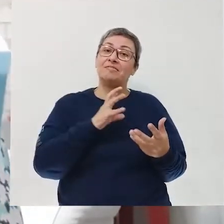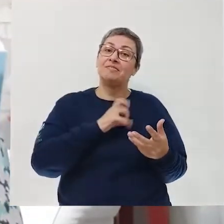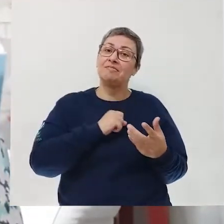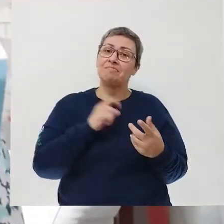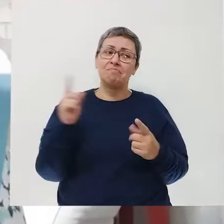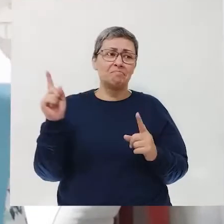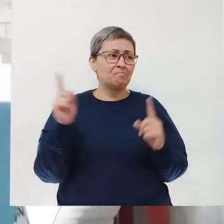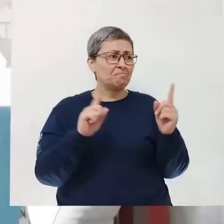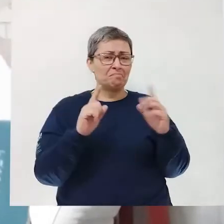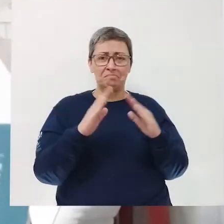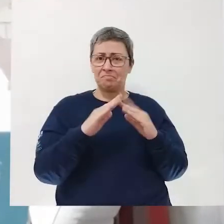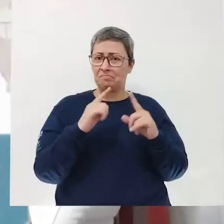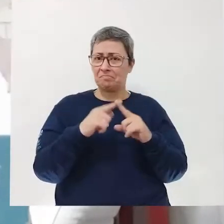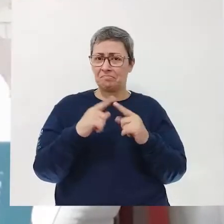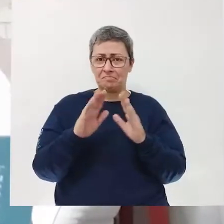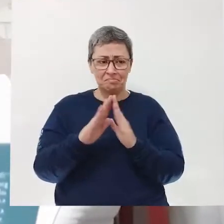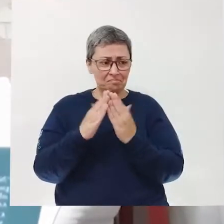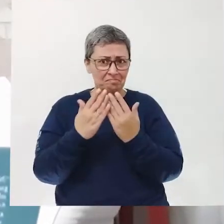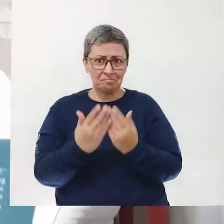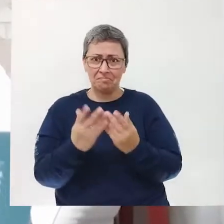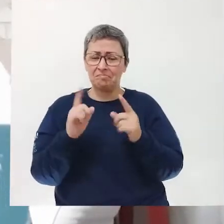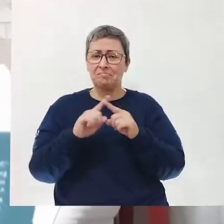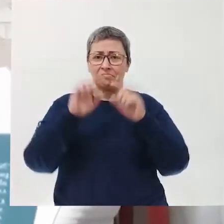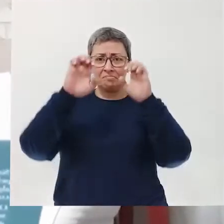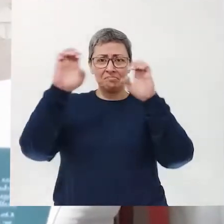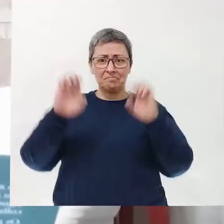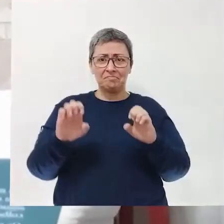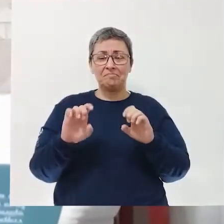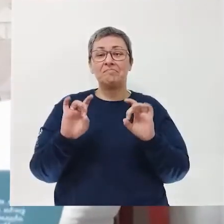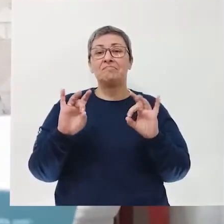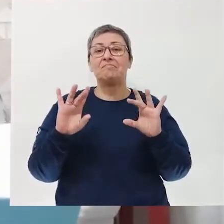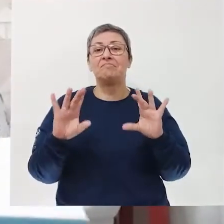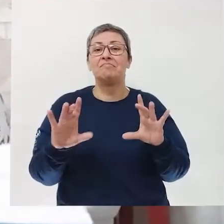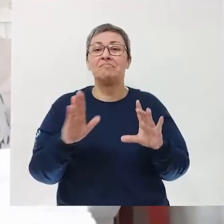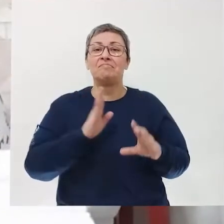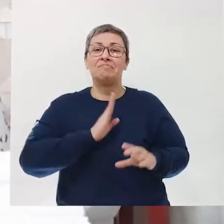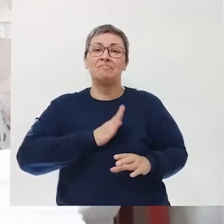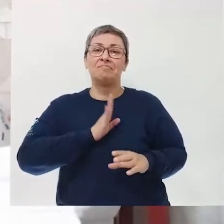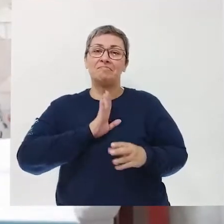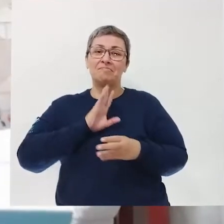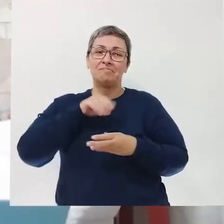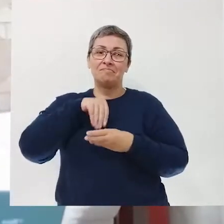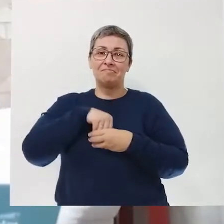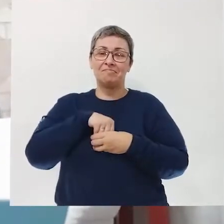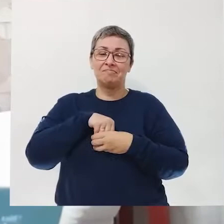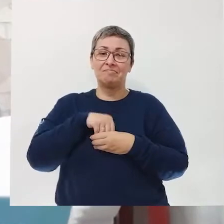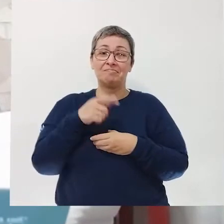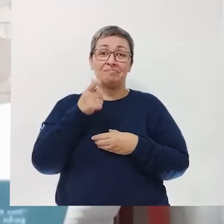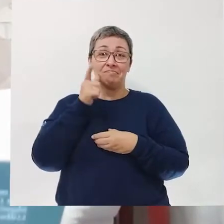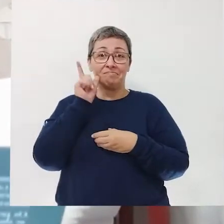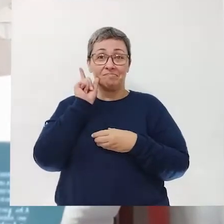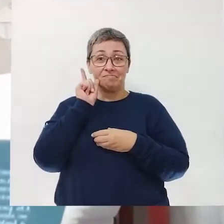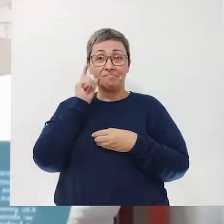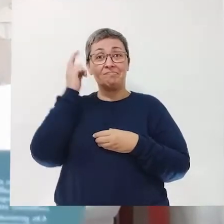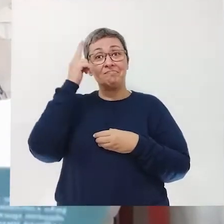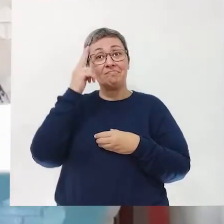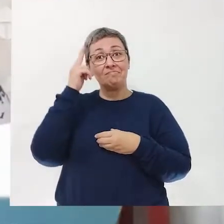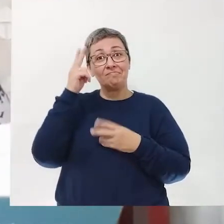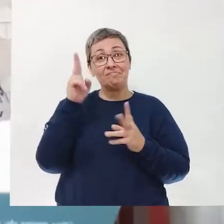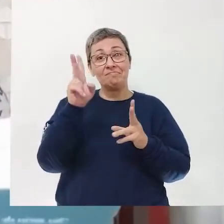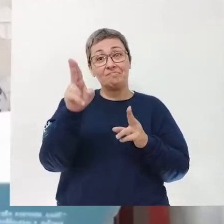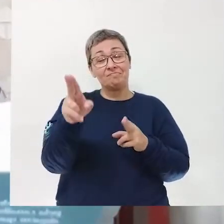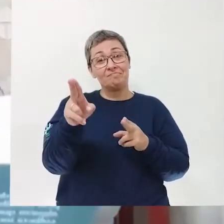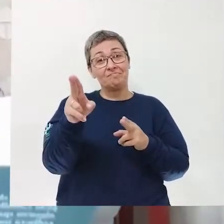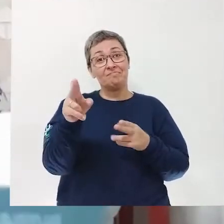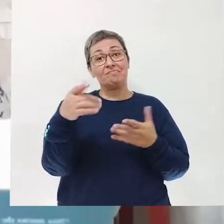não frequentava igrejas, livros ou estátuas, apenas corações. Ontem, sonhei o teu